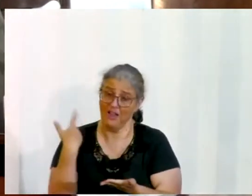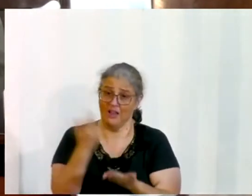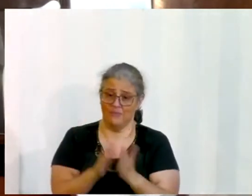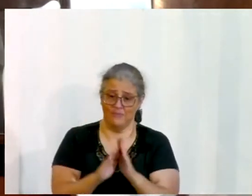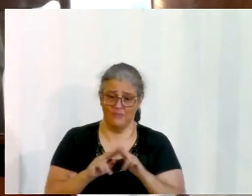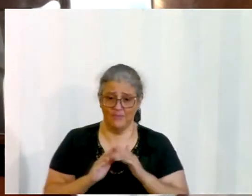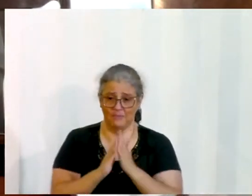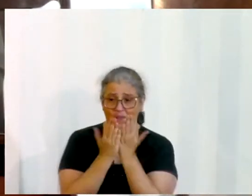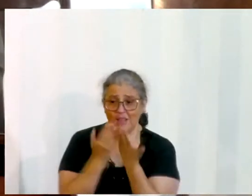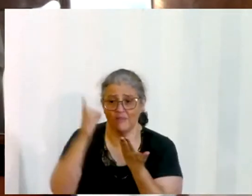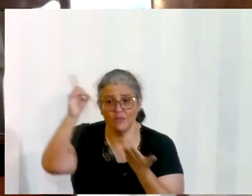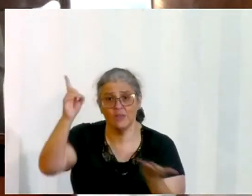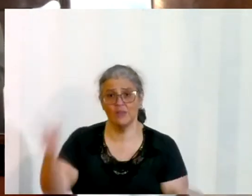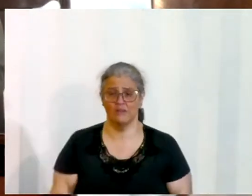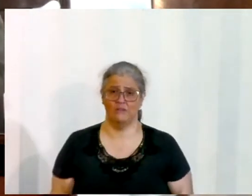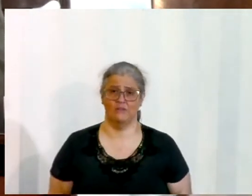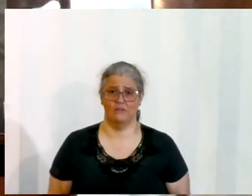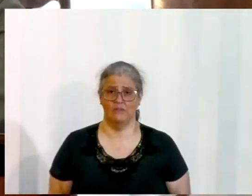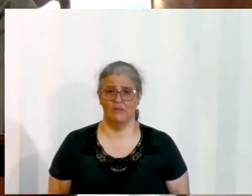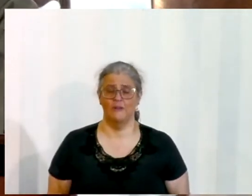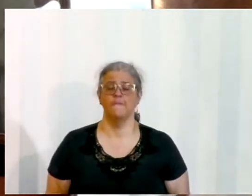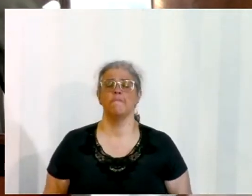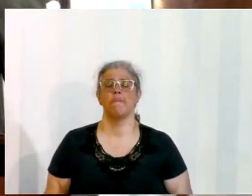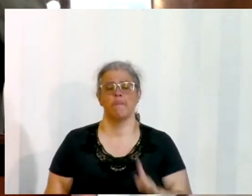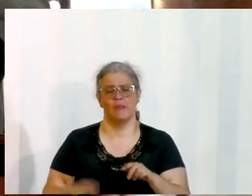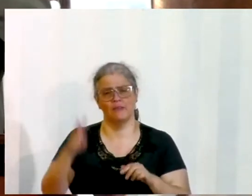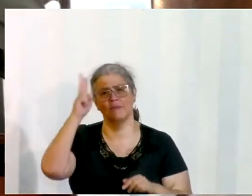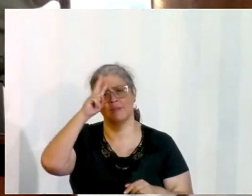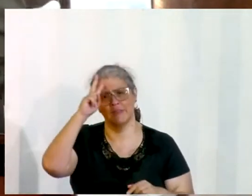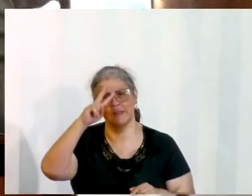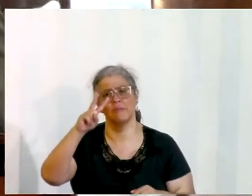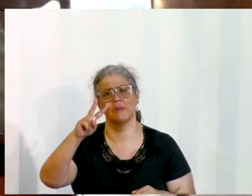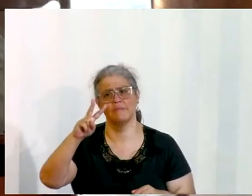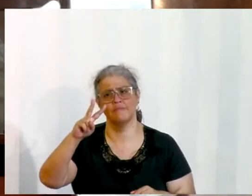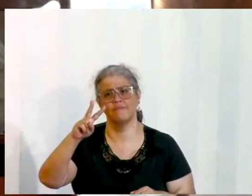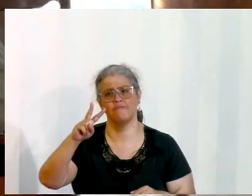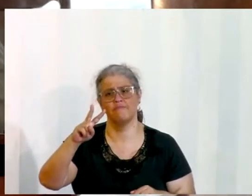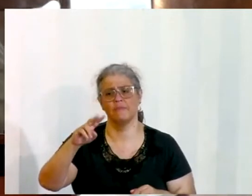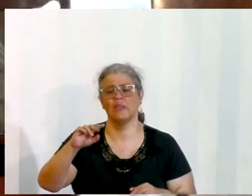por isso irmão, nós precisamos lembrar do que o povo fez naquele dia, traga o livro,